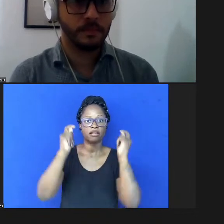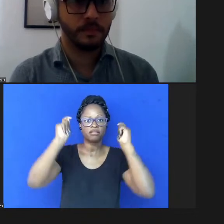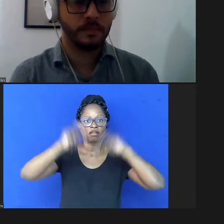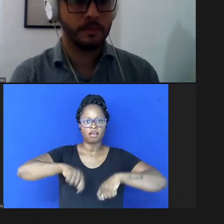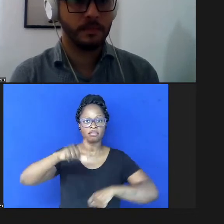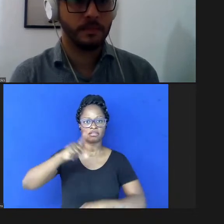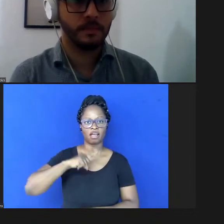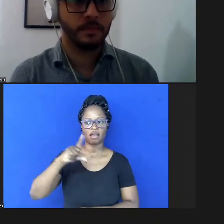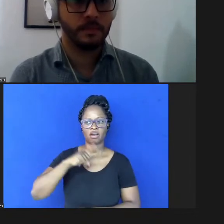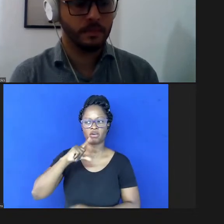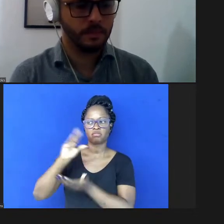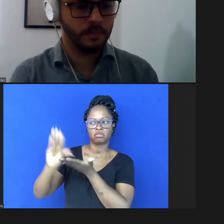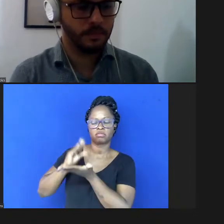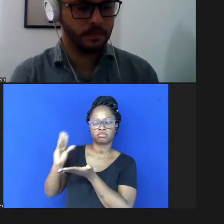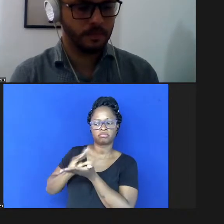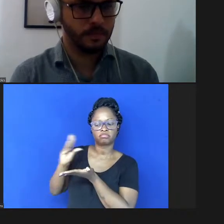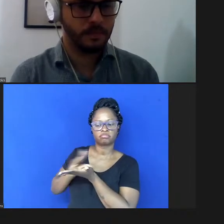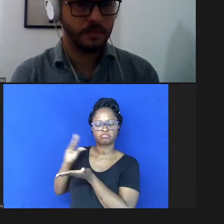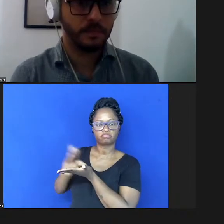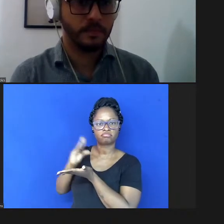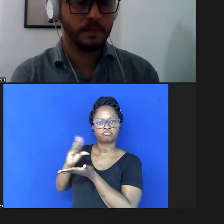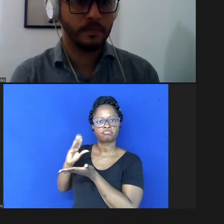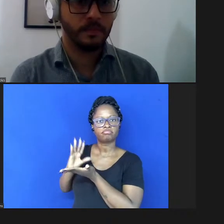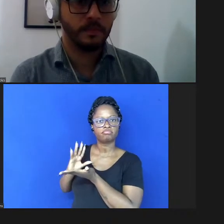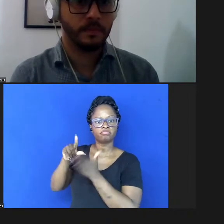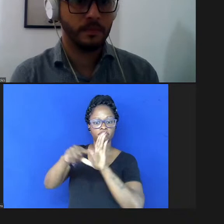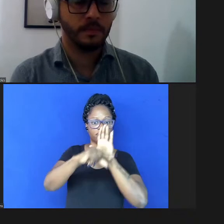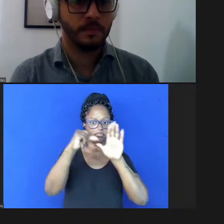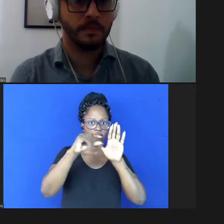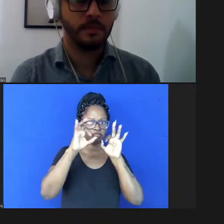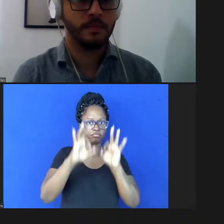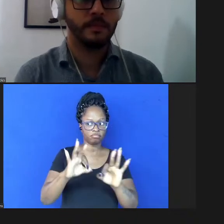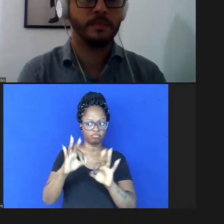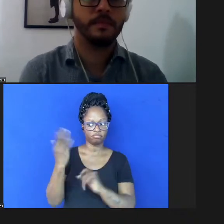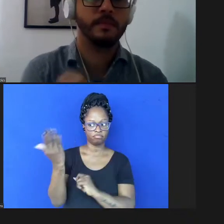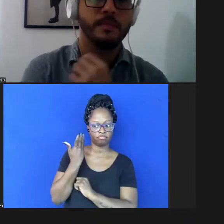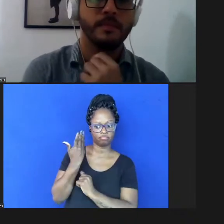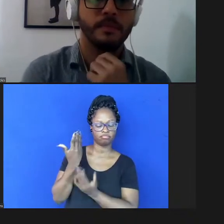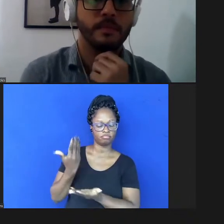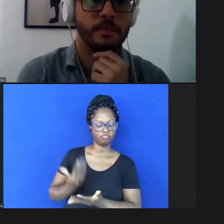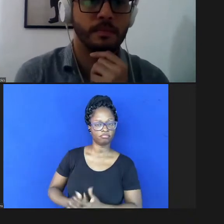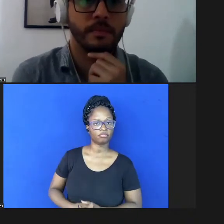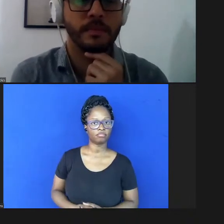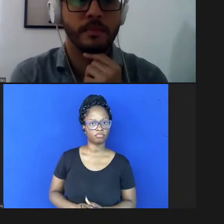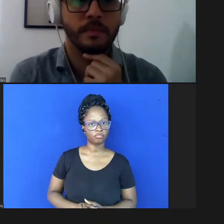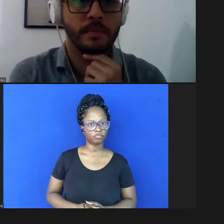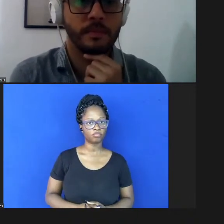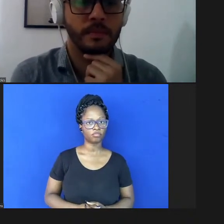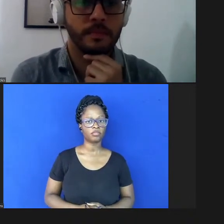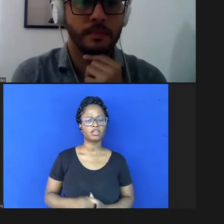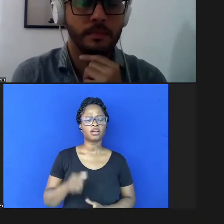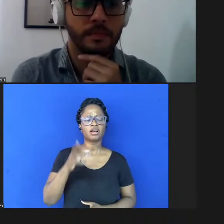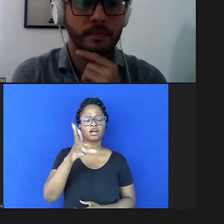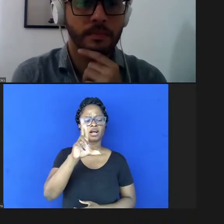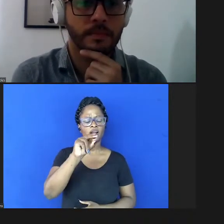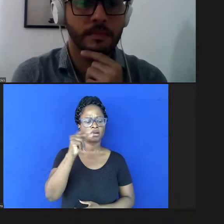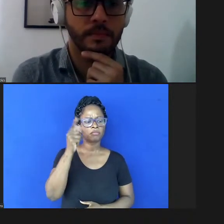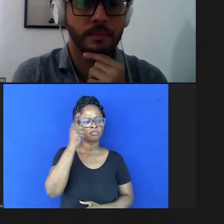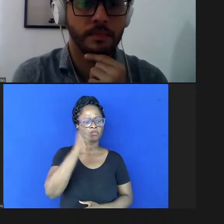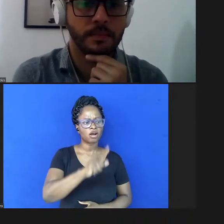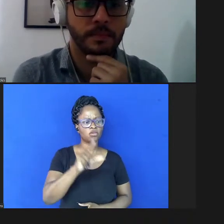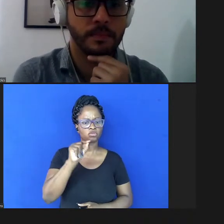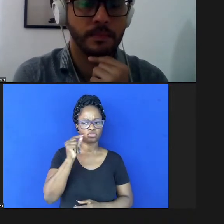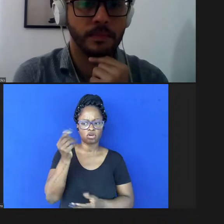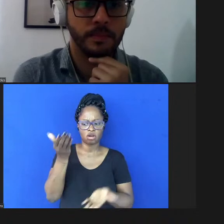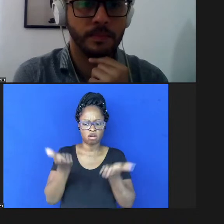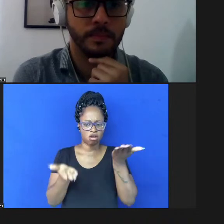recursos financeiros dos autores diretamente claro que para equilibrar essa